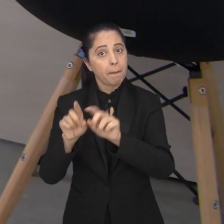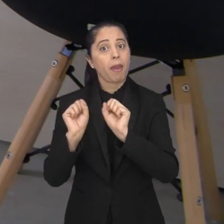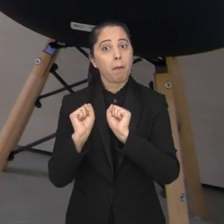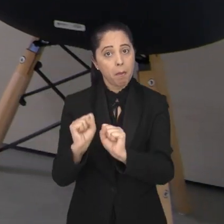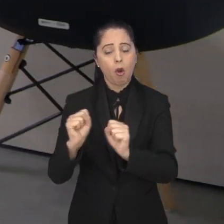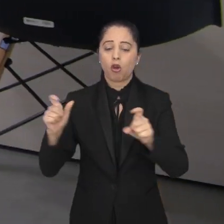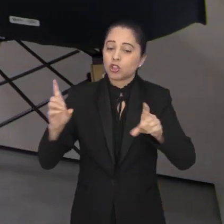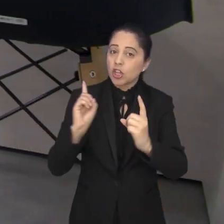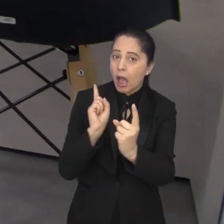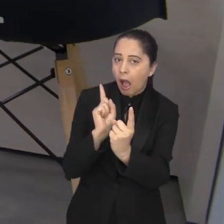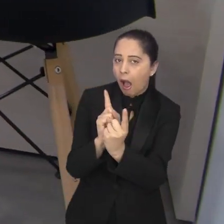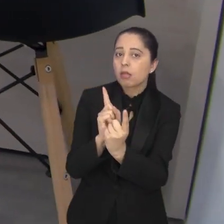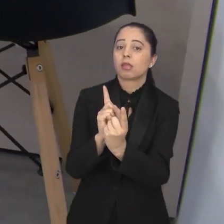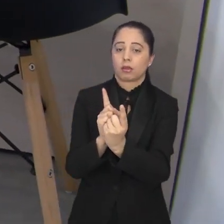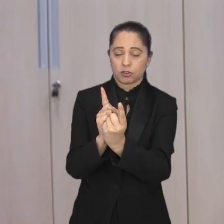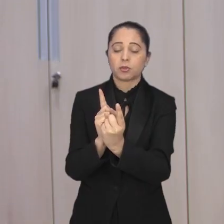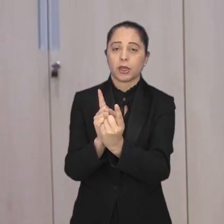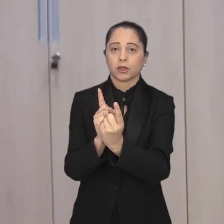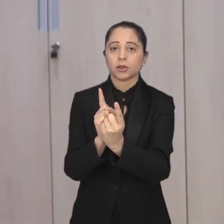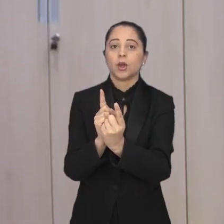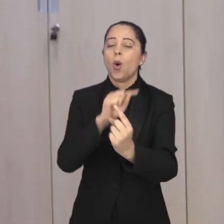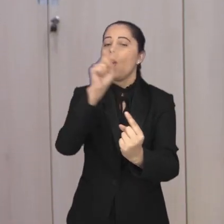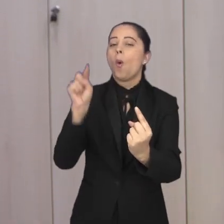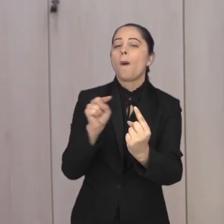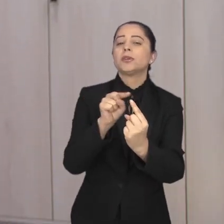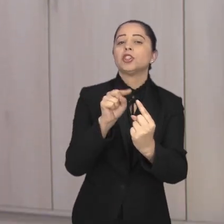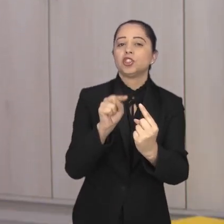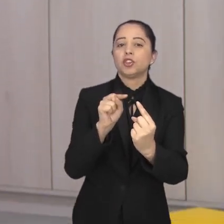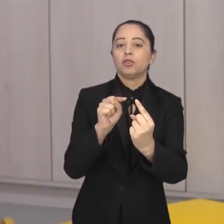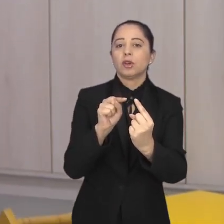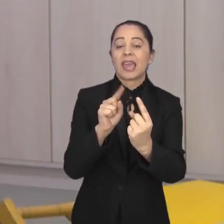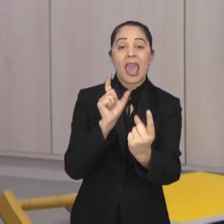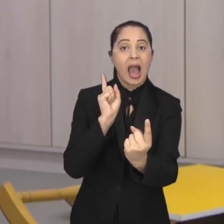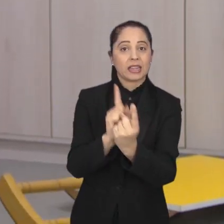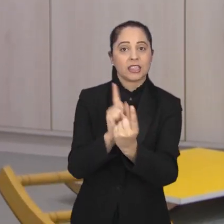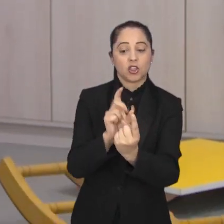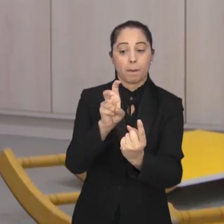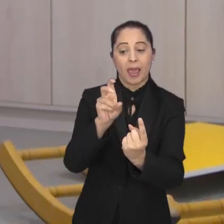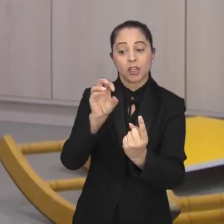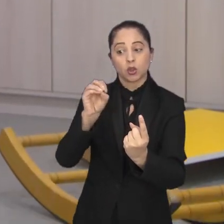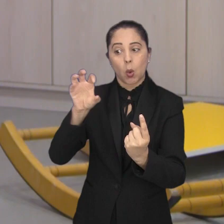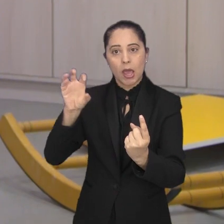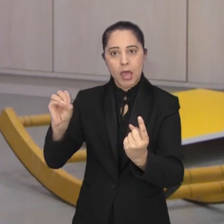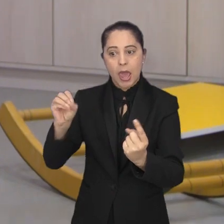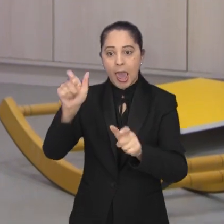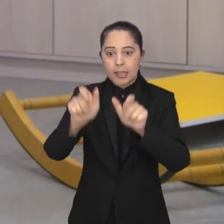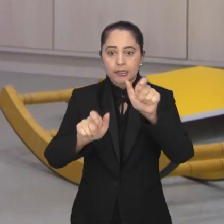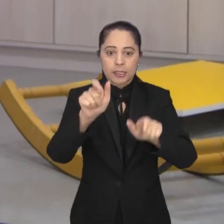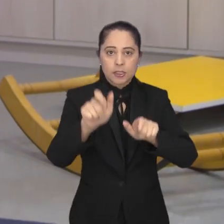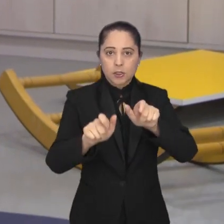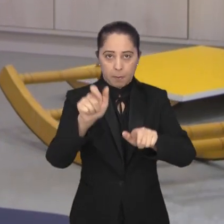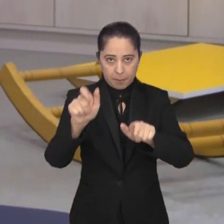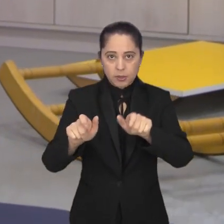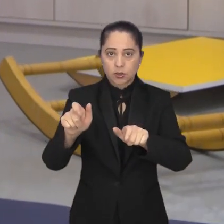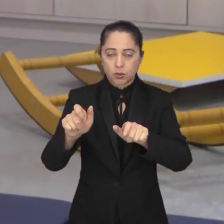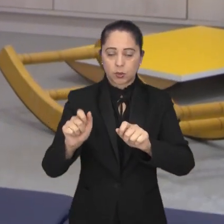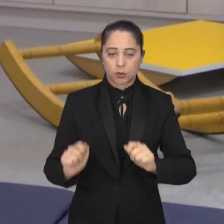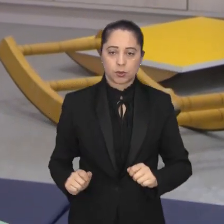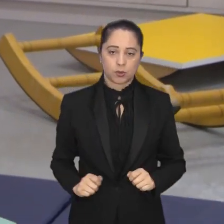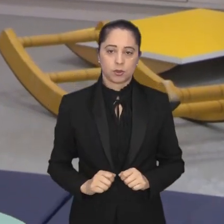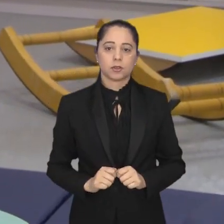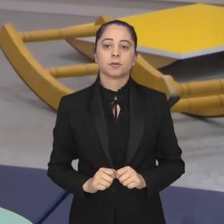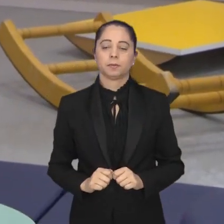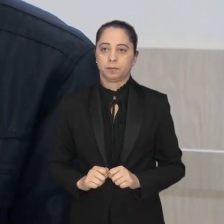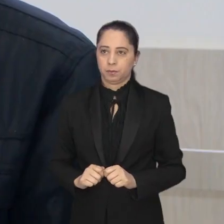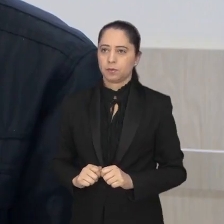contar com os atendimentos especializados. A expectativa é atender 500 pessoas por mês com a possibilidade de ampliar o